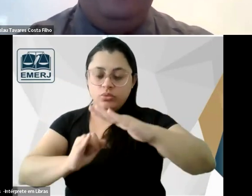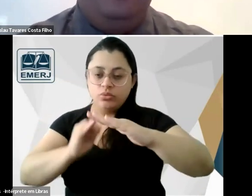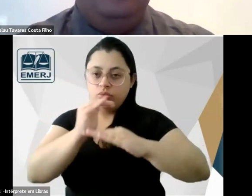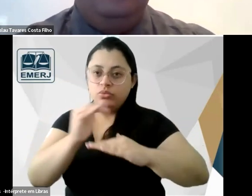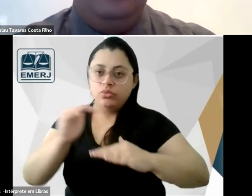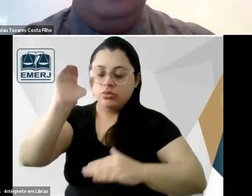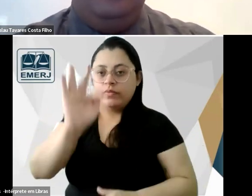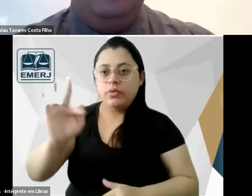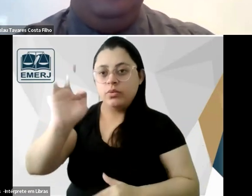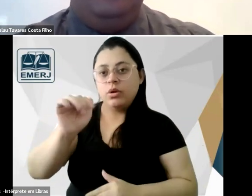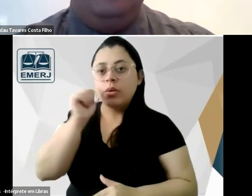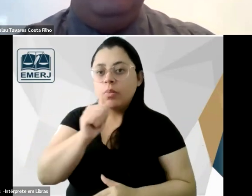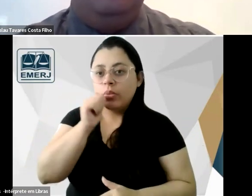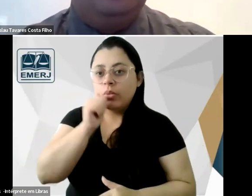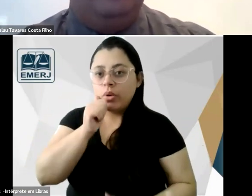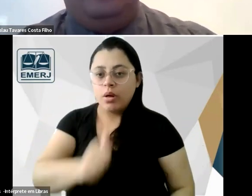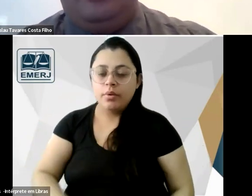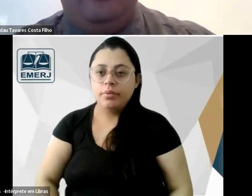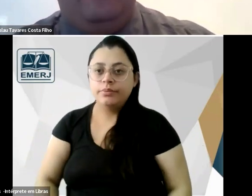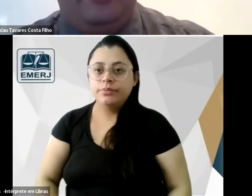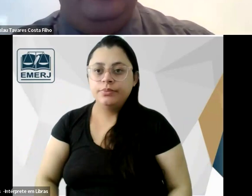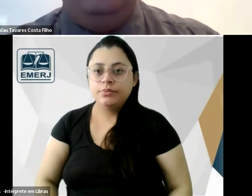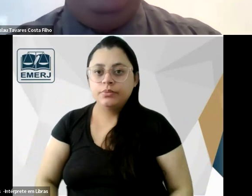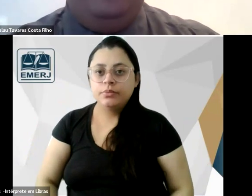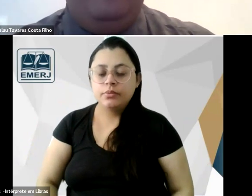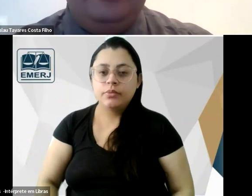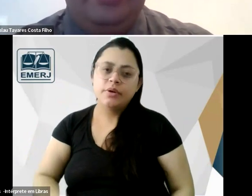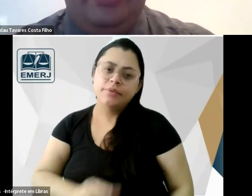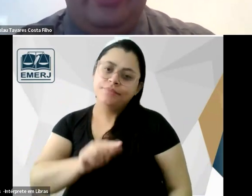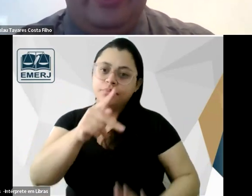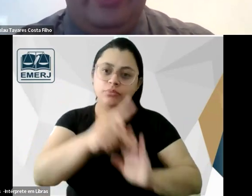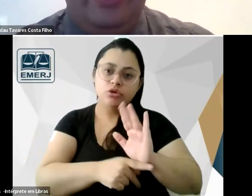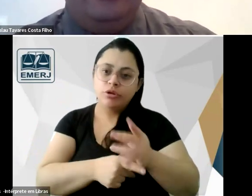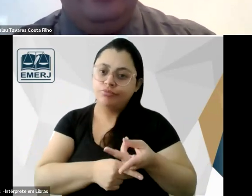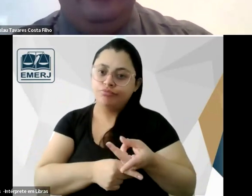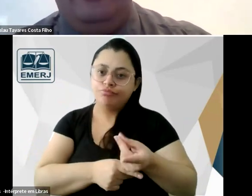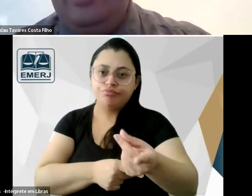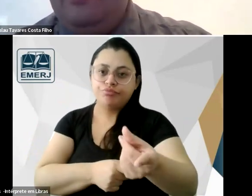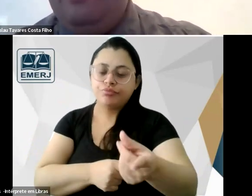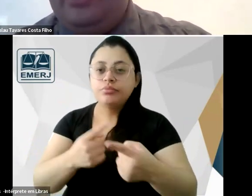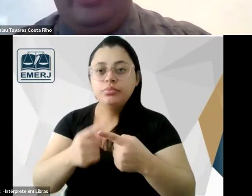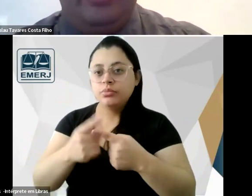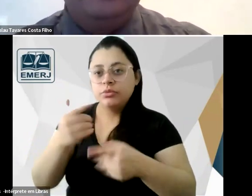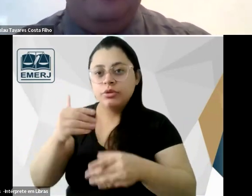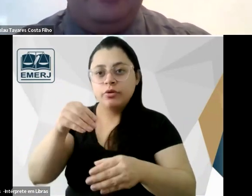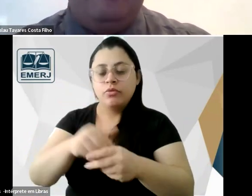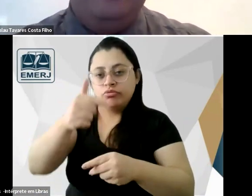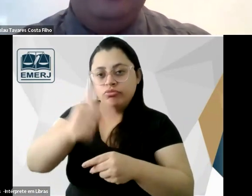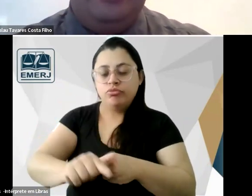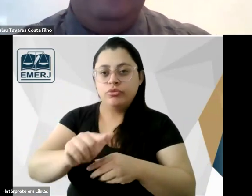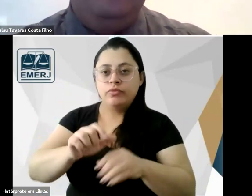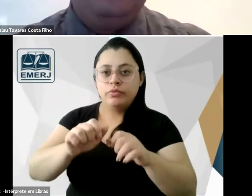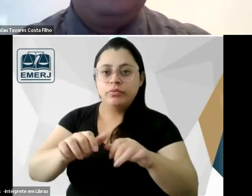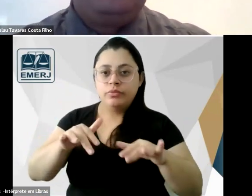na época um projeto que depois não vai adiante porque ele não vai ser reeleito para a assembleia